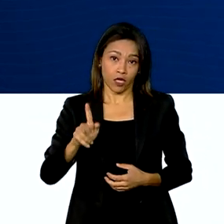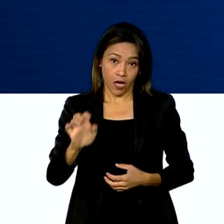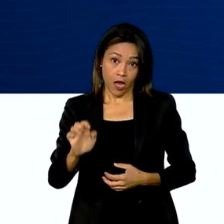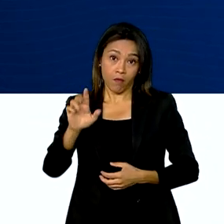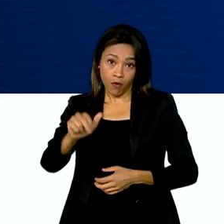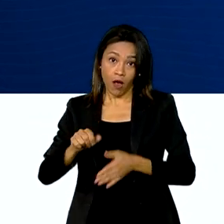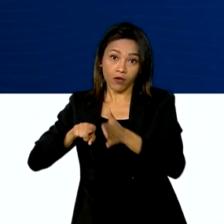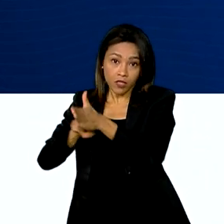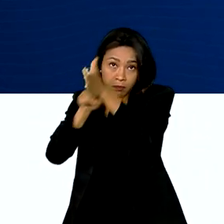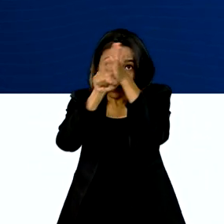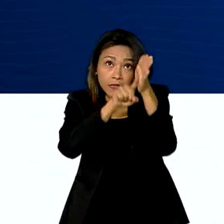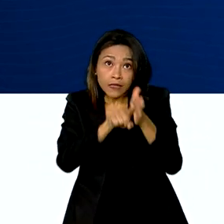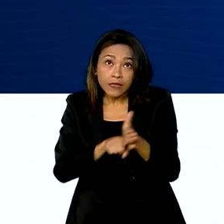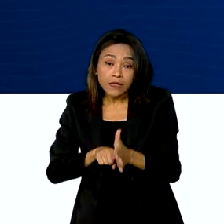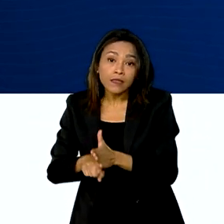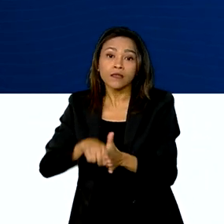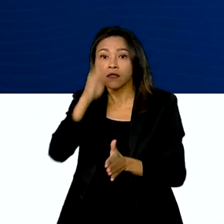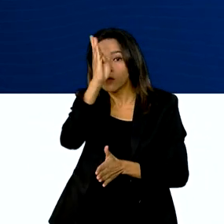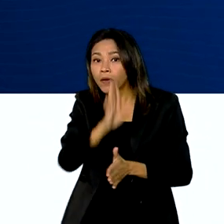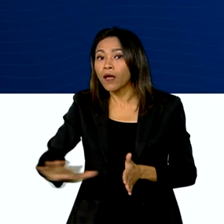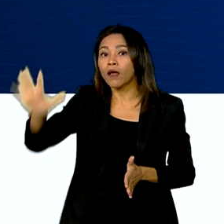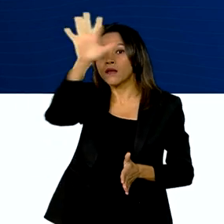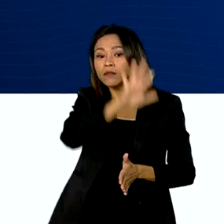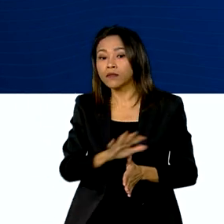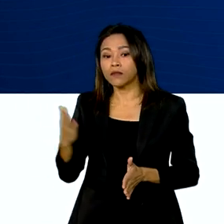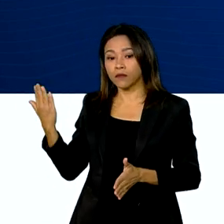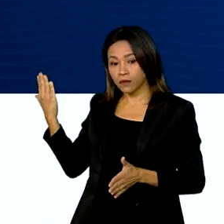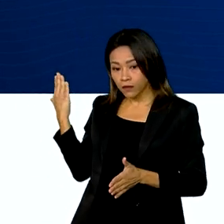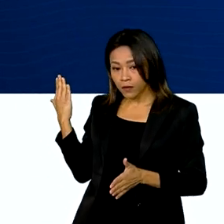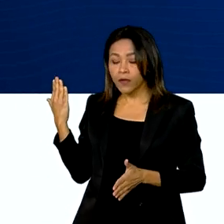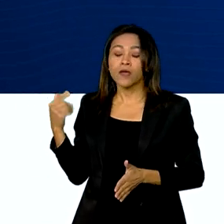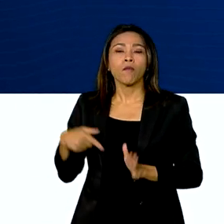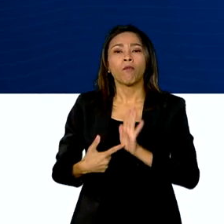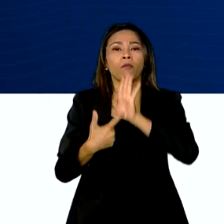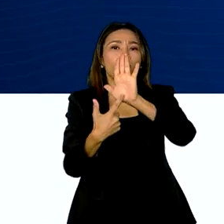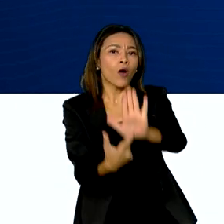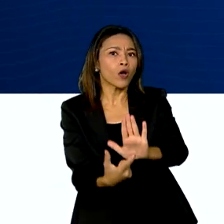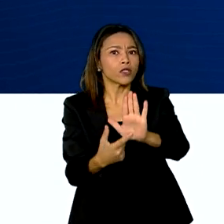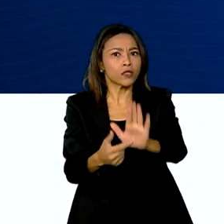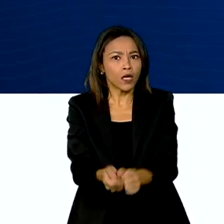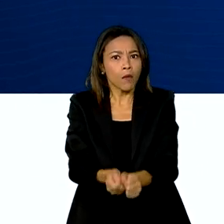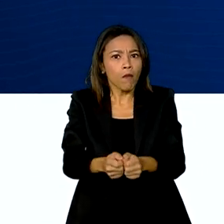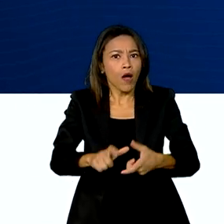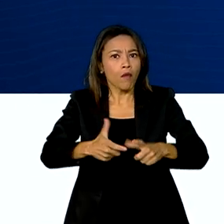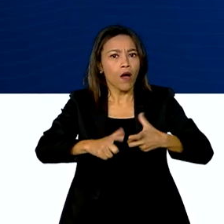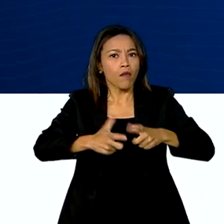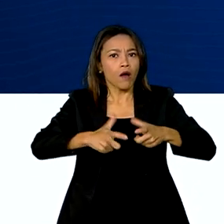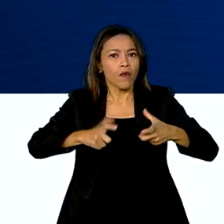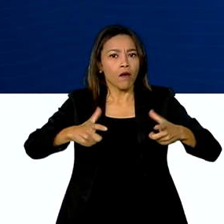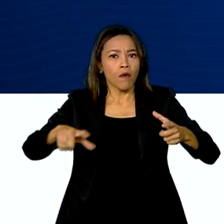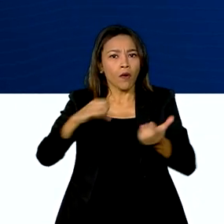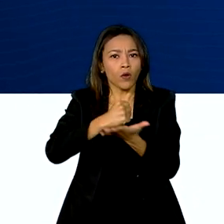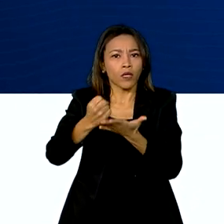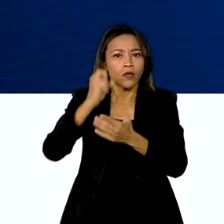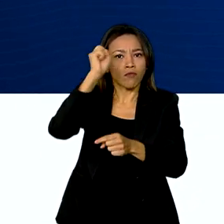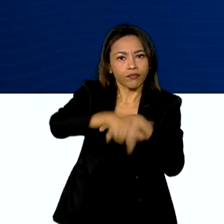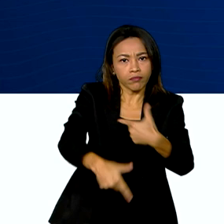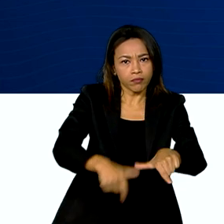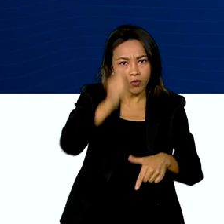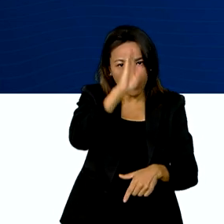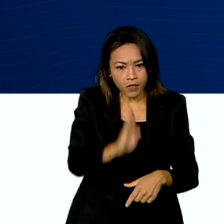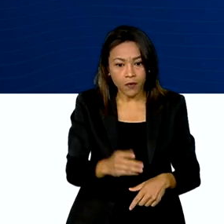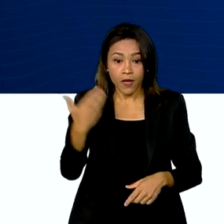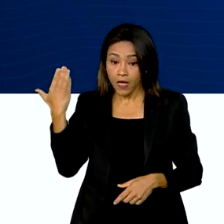por Amostra de Domicílios Contínua, PNAD Contínua, revelam a expansão do mercado de trabalho brasileiro. O